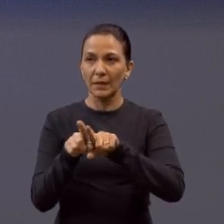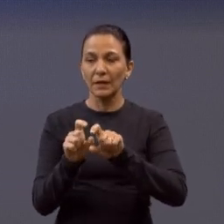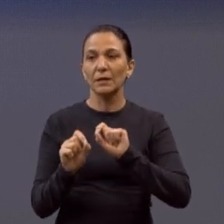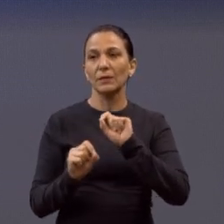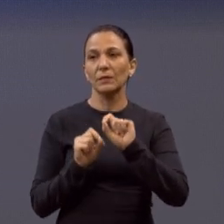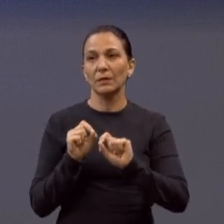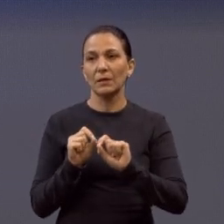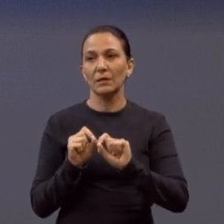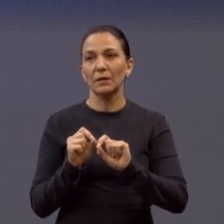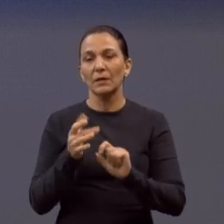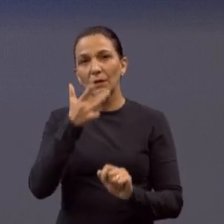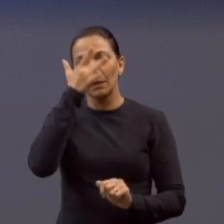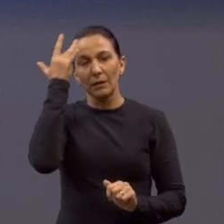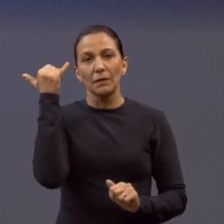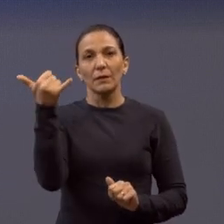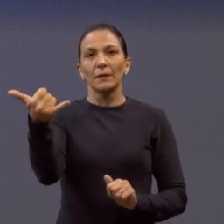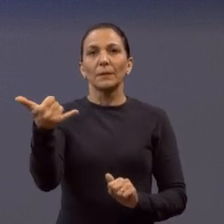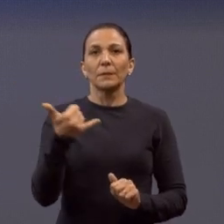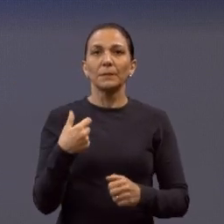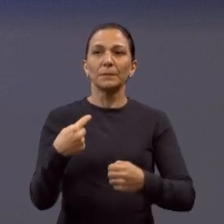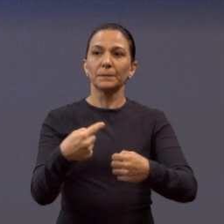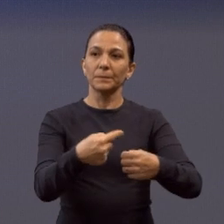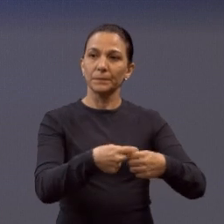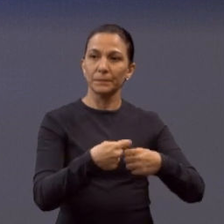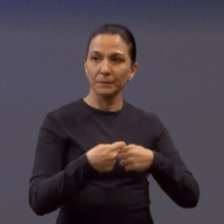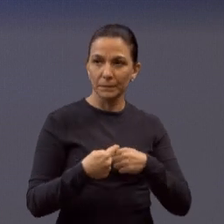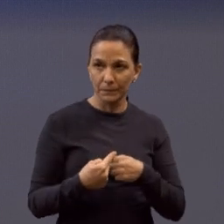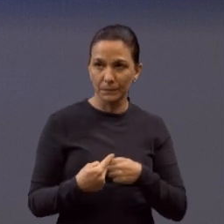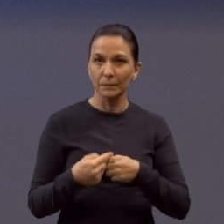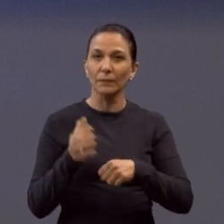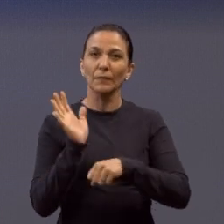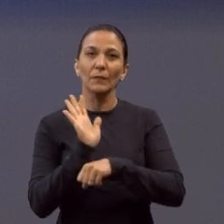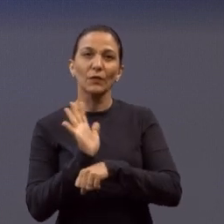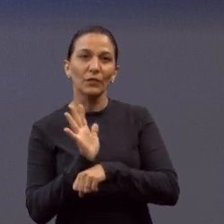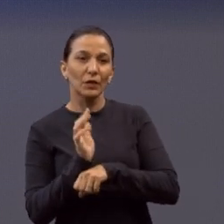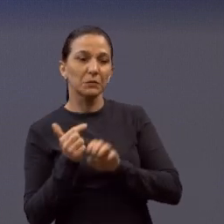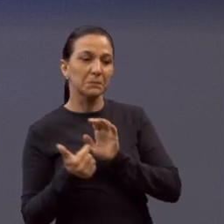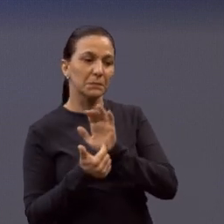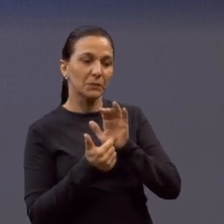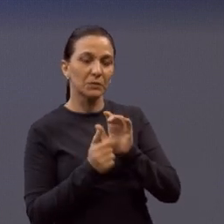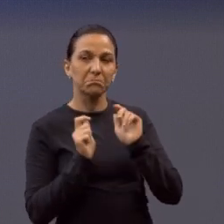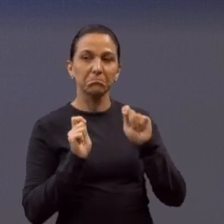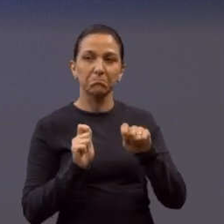E o pessoal falou que estava lá no bairro. Tem um vídeo para passar, fazendo favor?